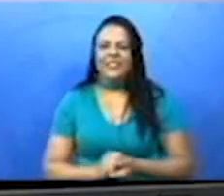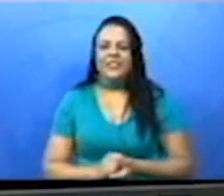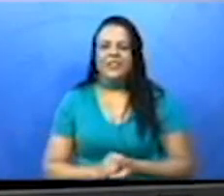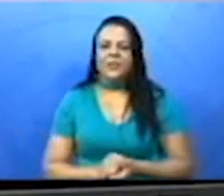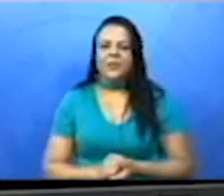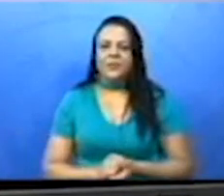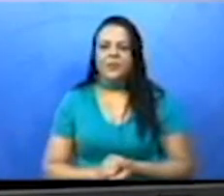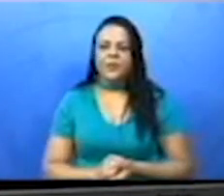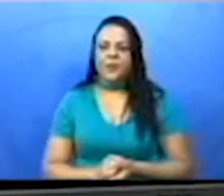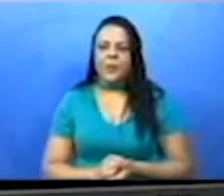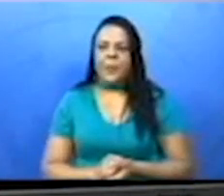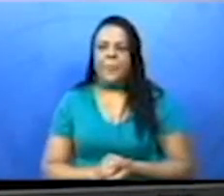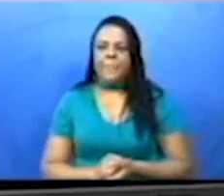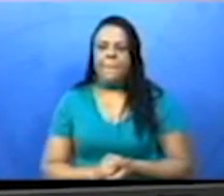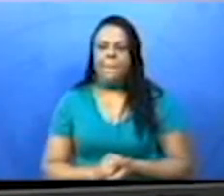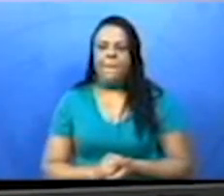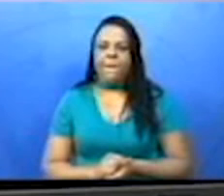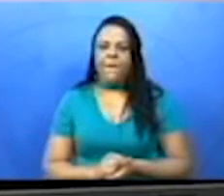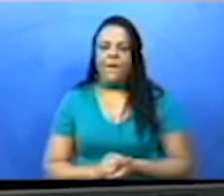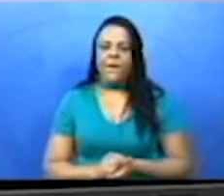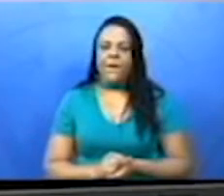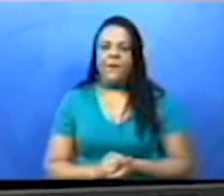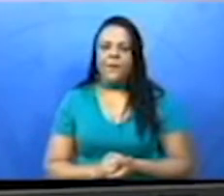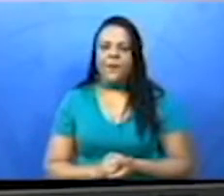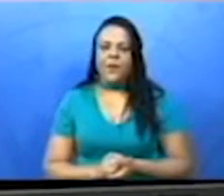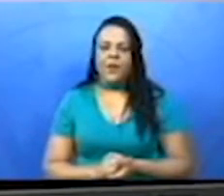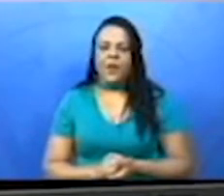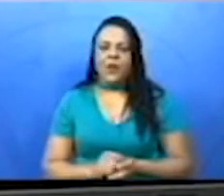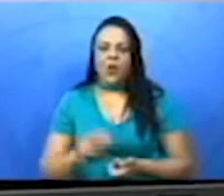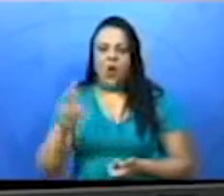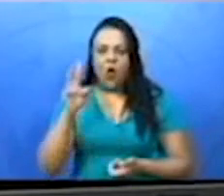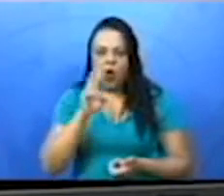É só você passar para o seu material impresso.